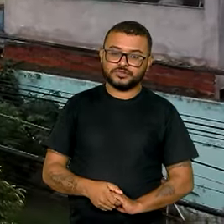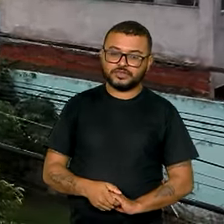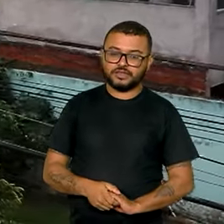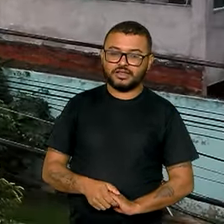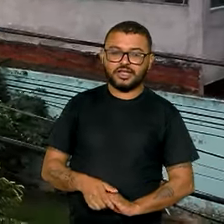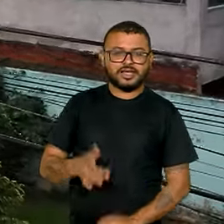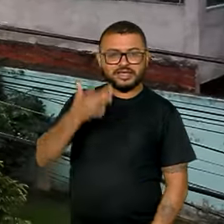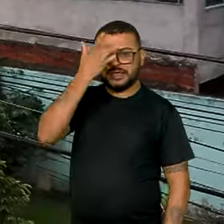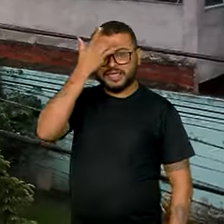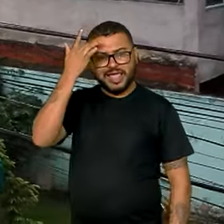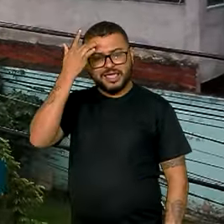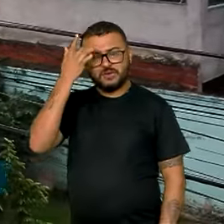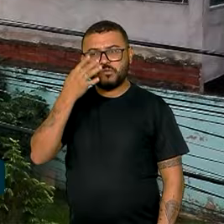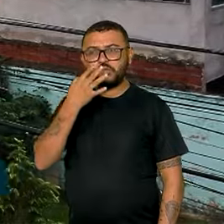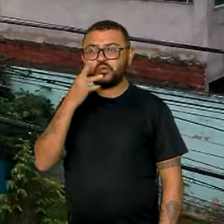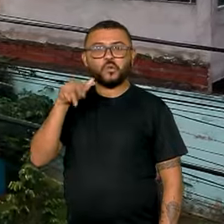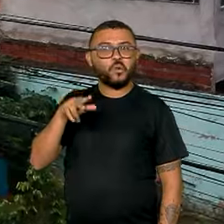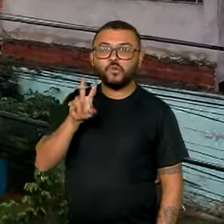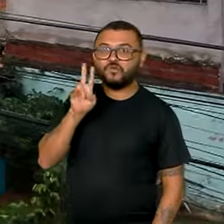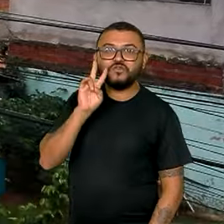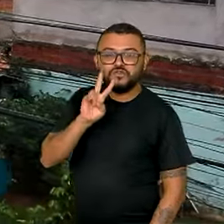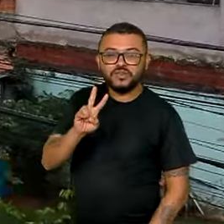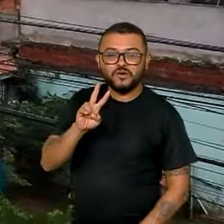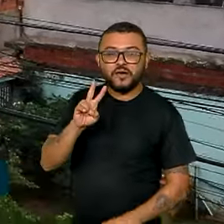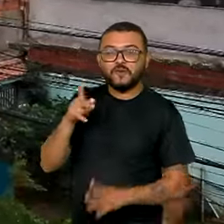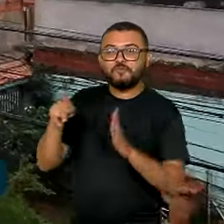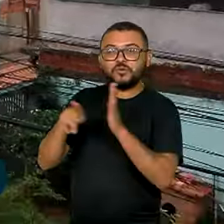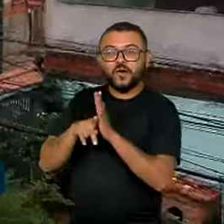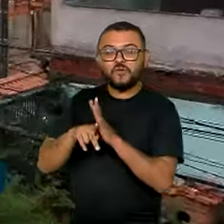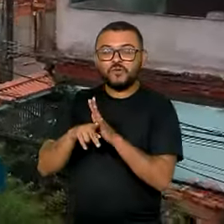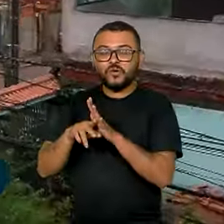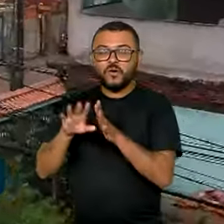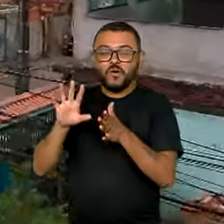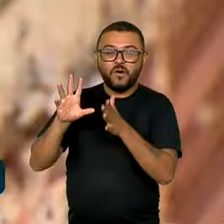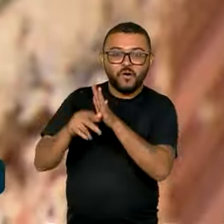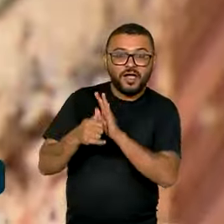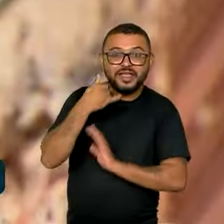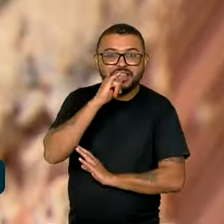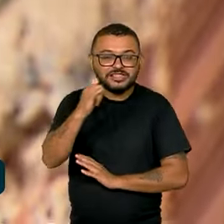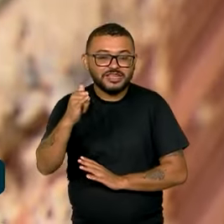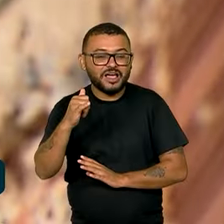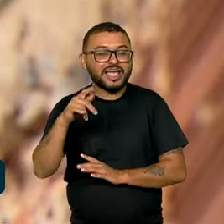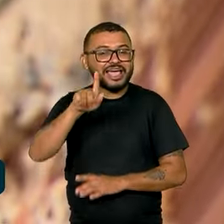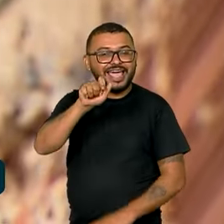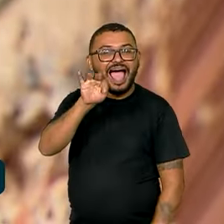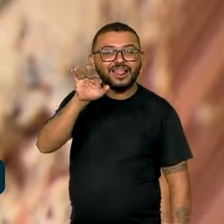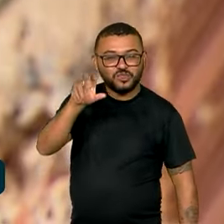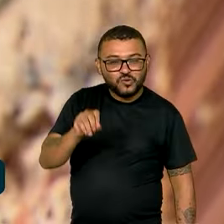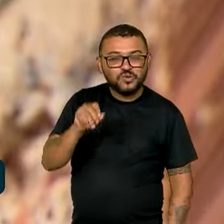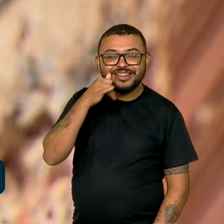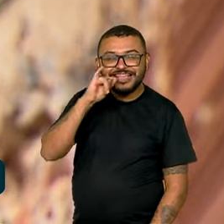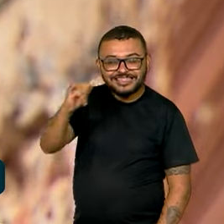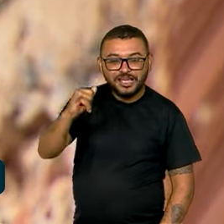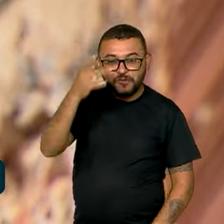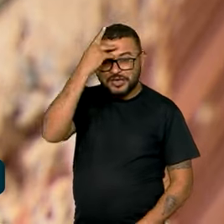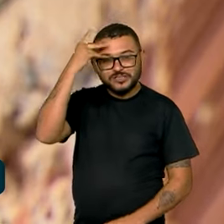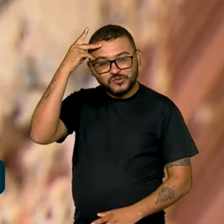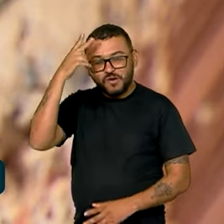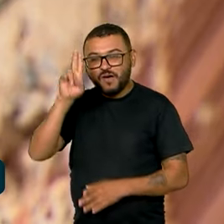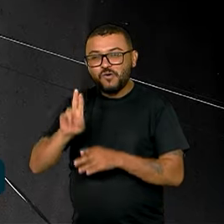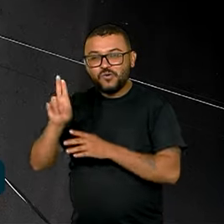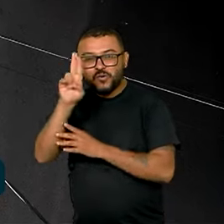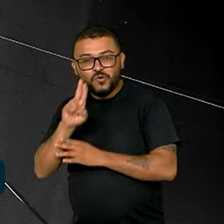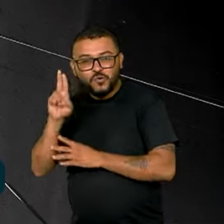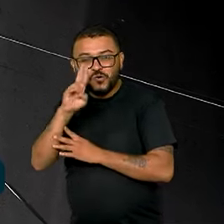Quem nunca ouviu falar dos famosos gatos de energia elétrica? Quando o usuário faz ligação ilegal